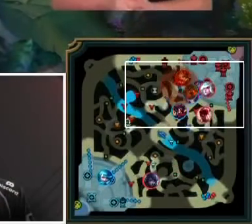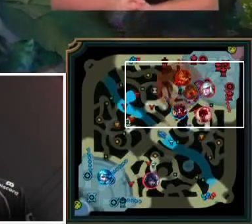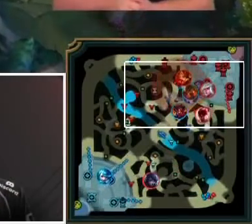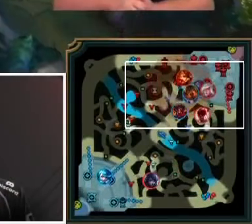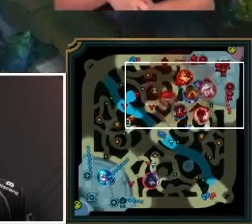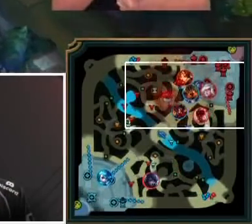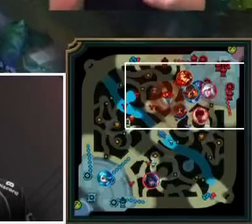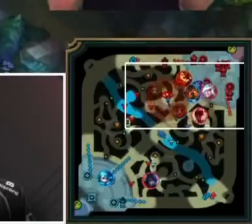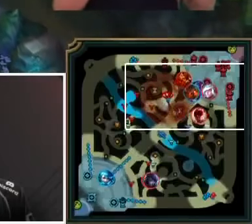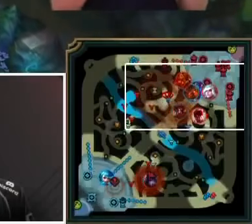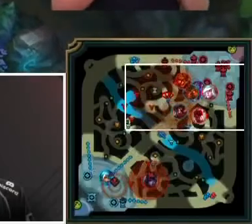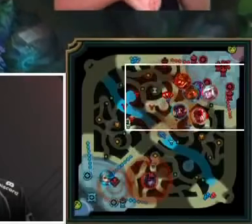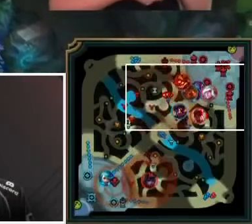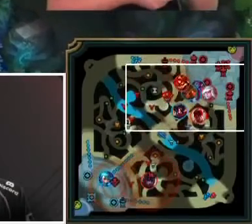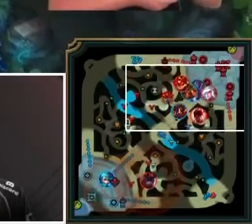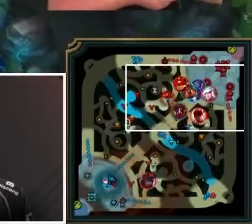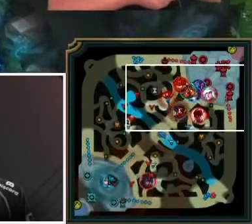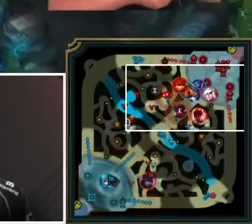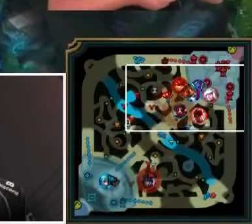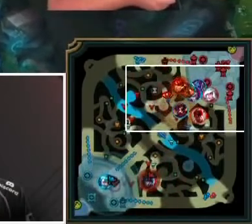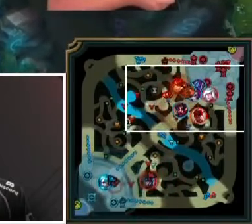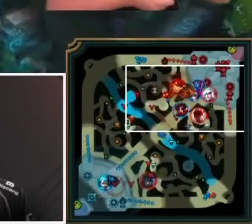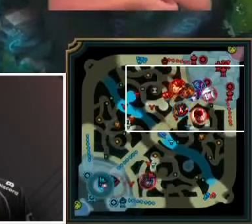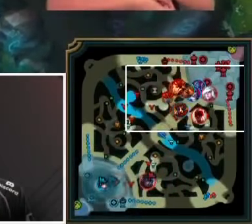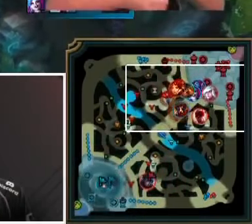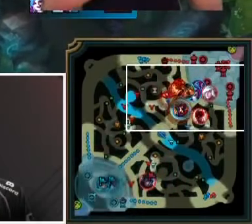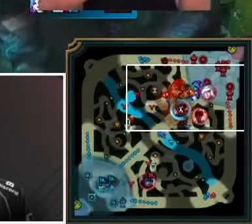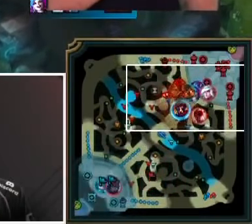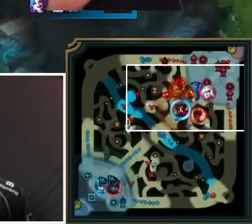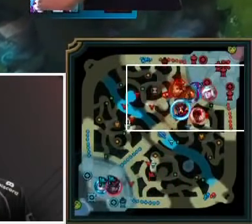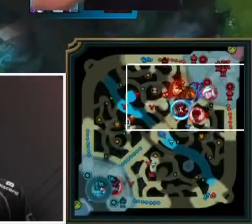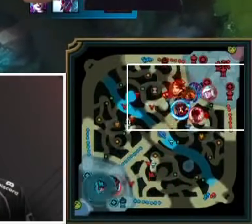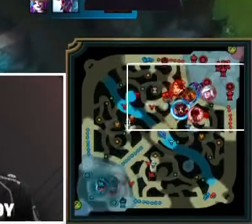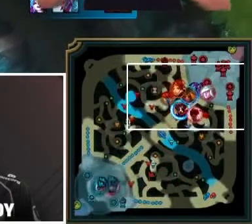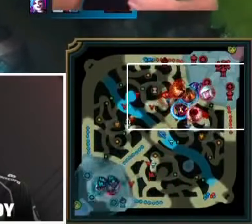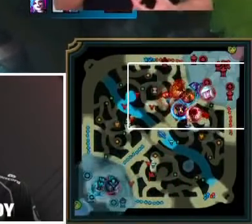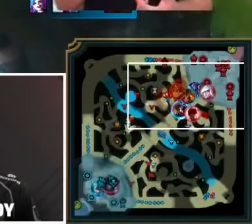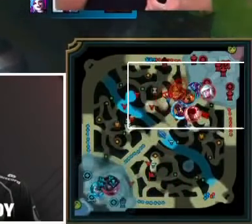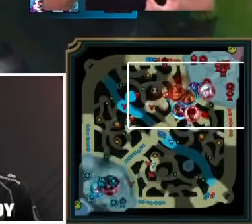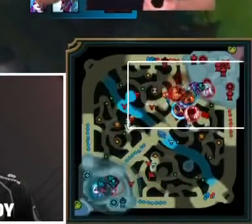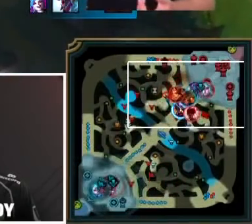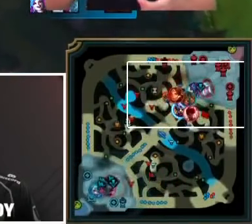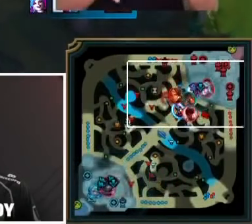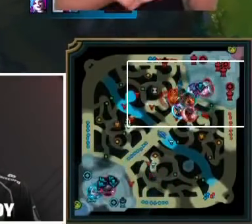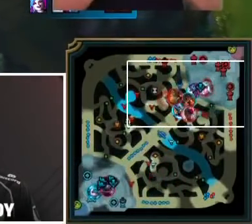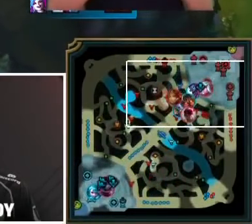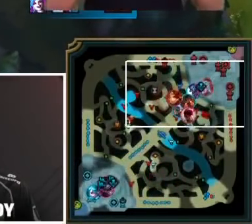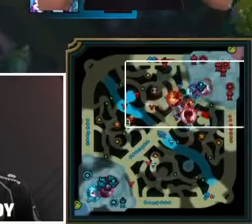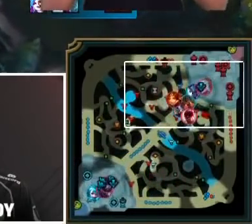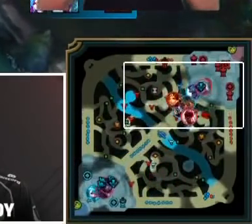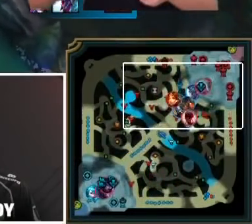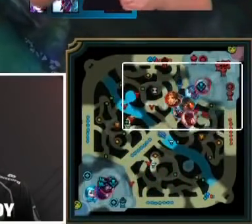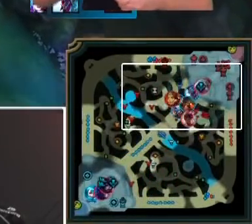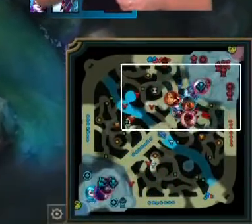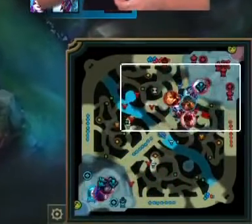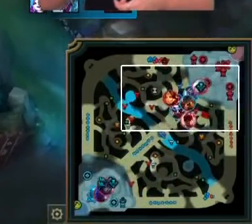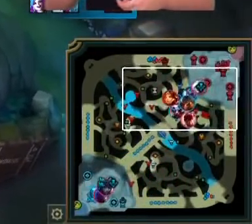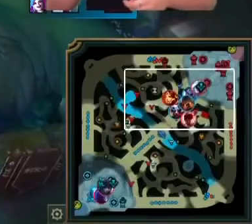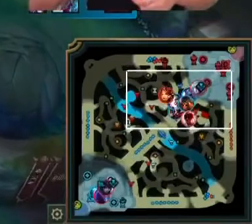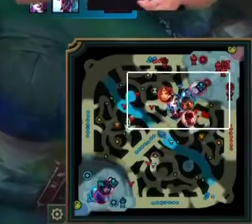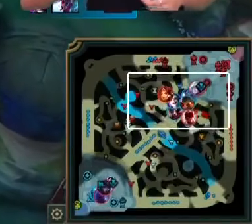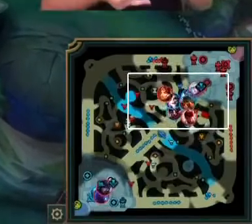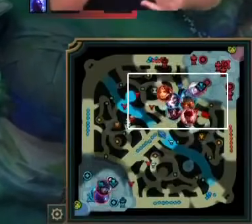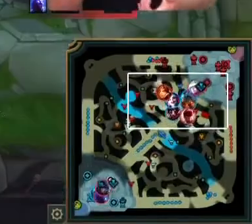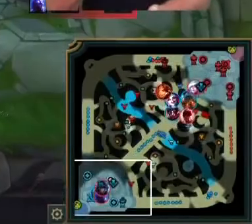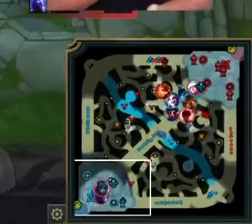PEN com certeza tinha um a mais ali pro Team Robô e o Team fez essa partidaça o Robô querendo ou não ele gosta de jogar nesse jeito né, vocês lembraram daquela CNB